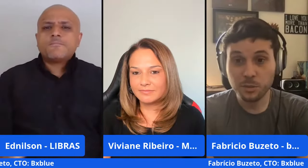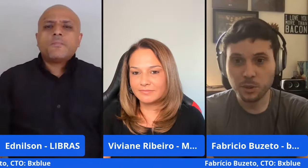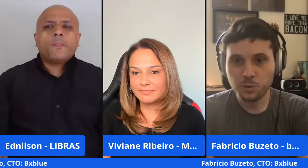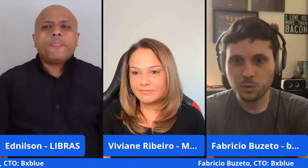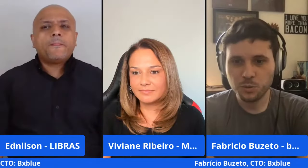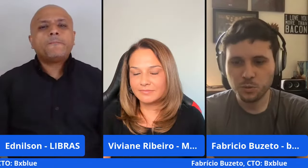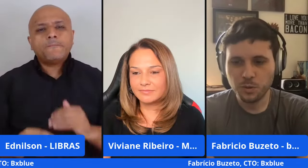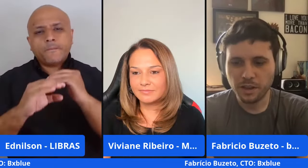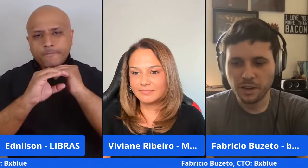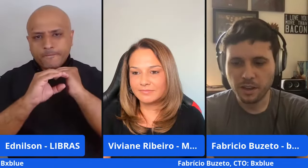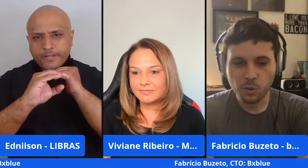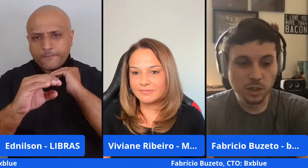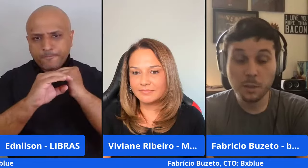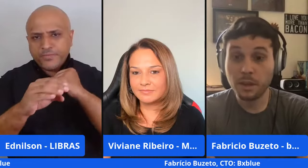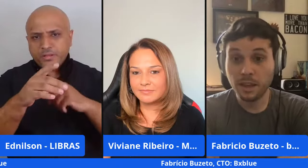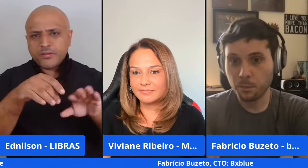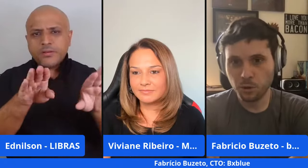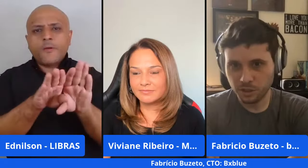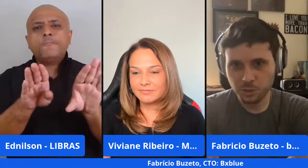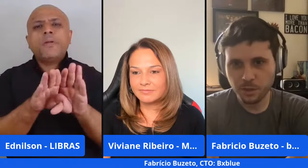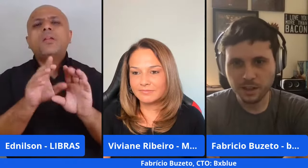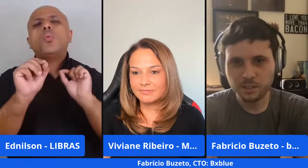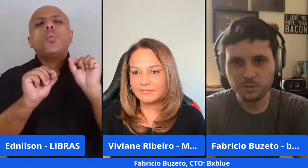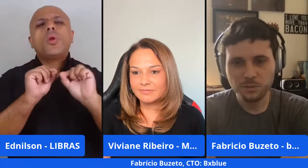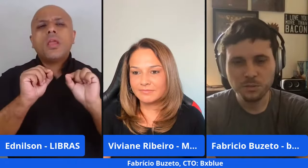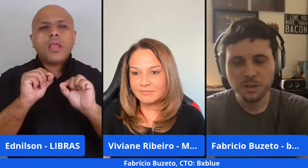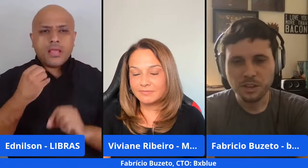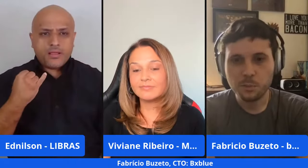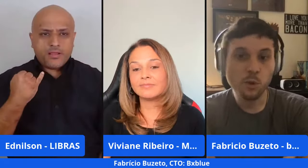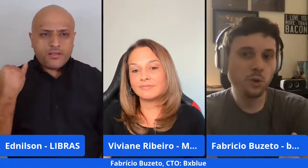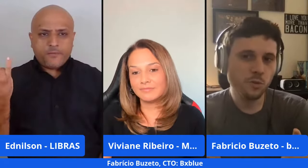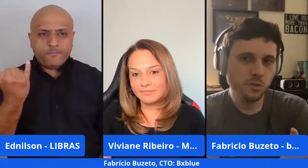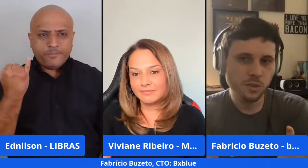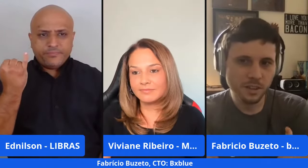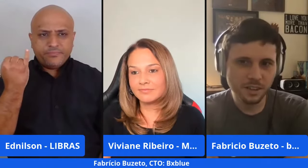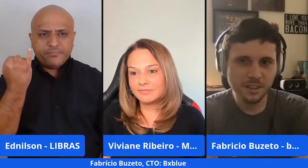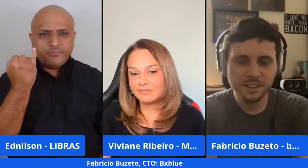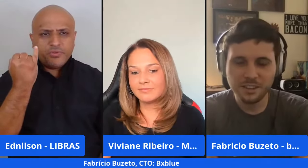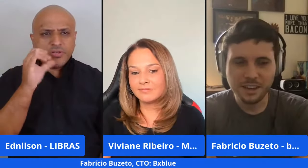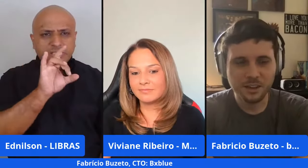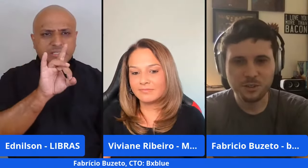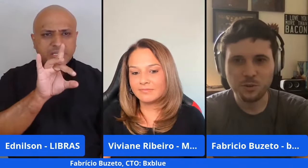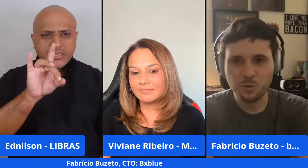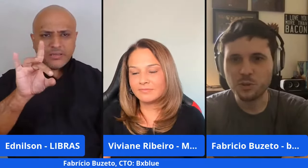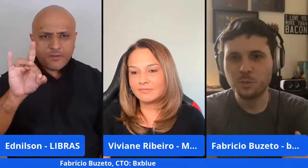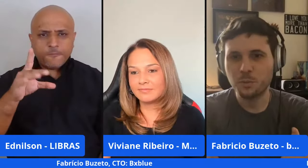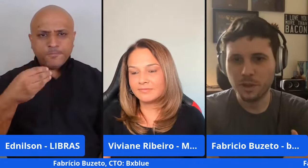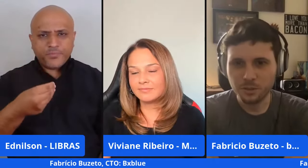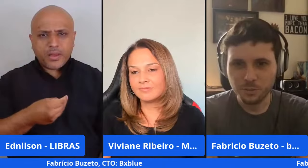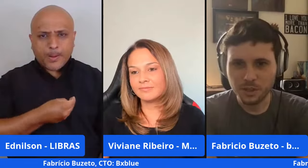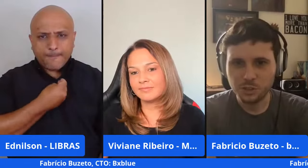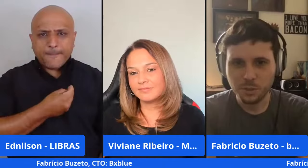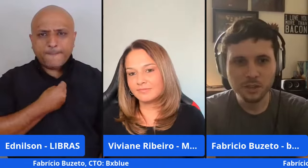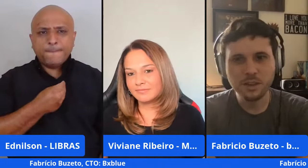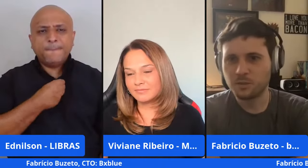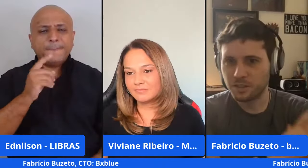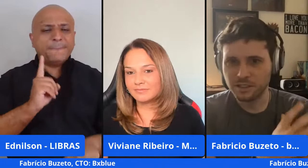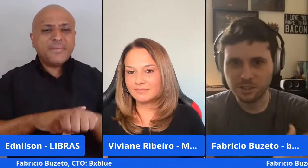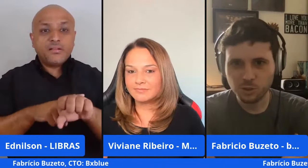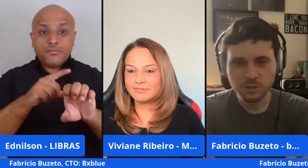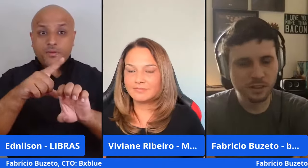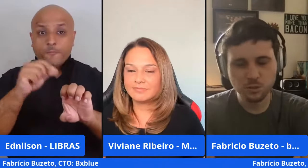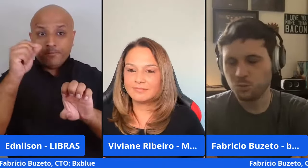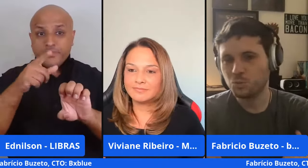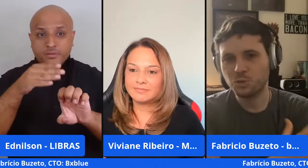alinhar isso também com o que é importante para cada um porque o que eu vivi com esse primeiro empreendimento